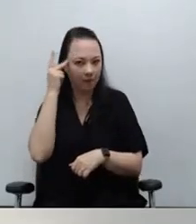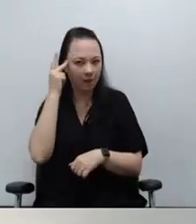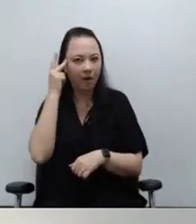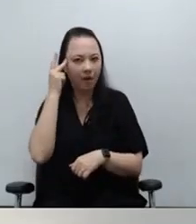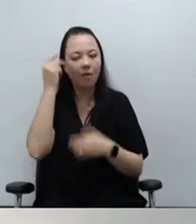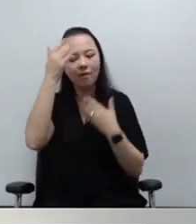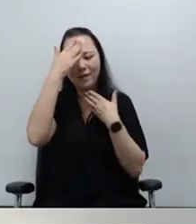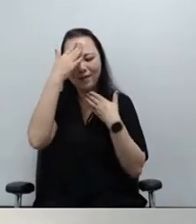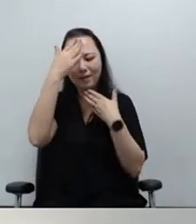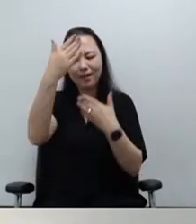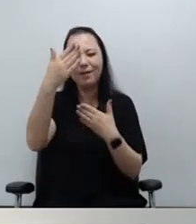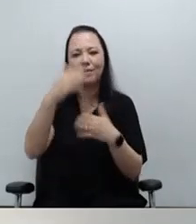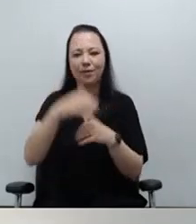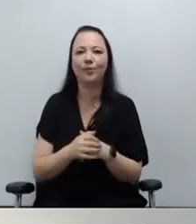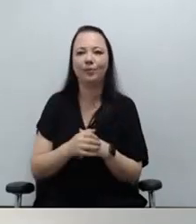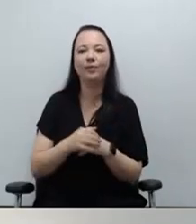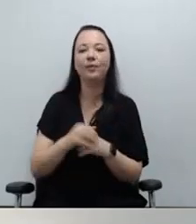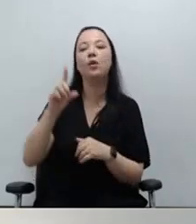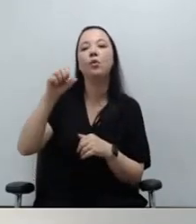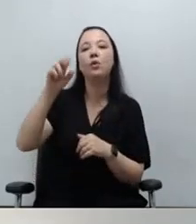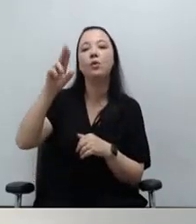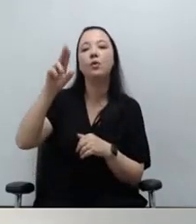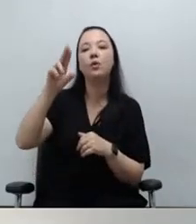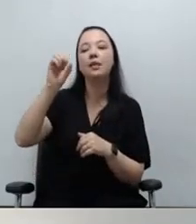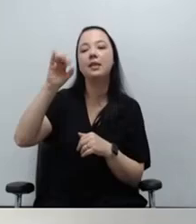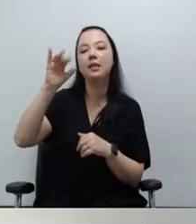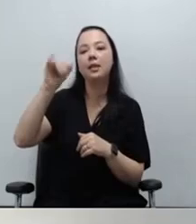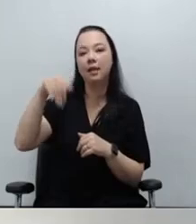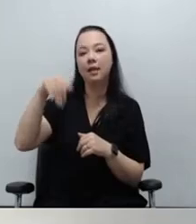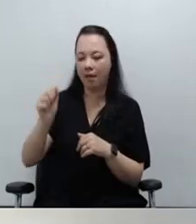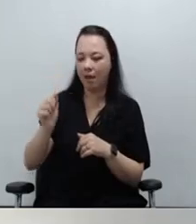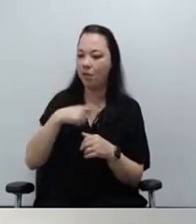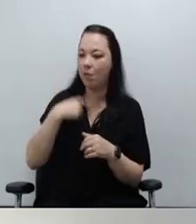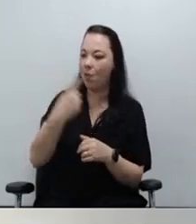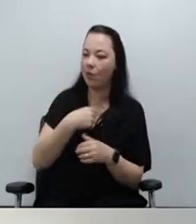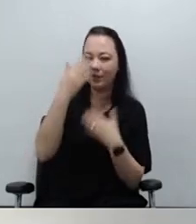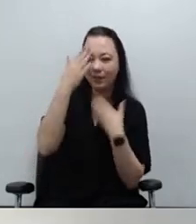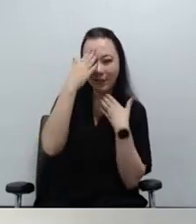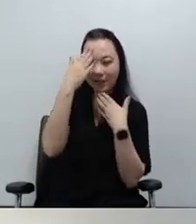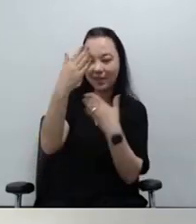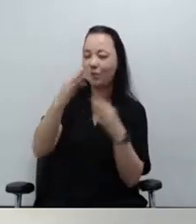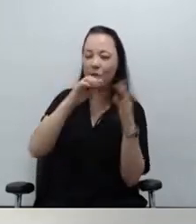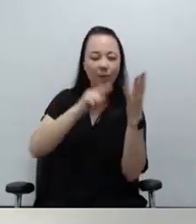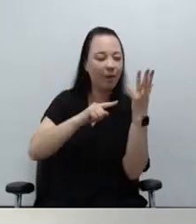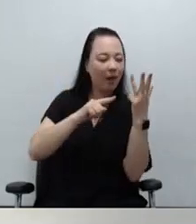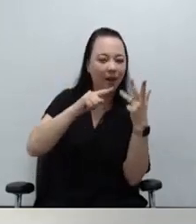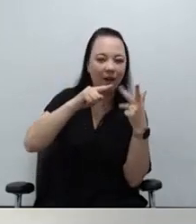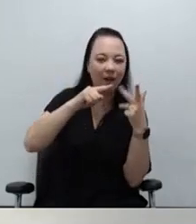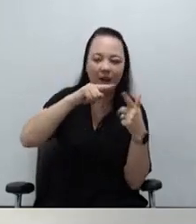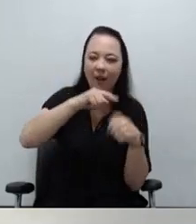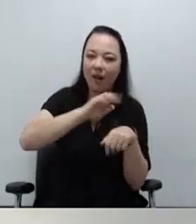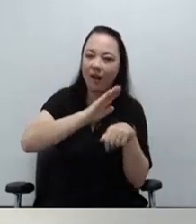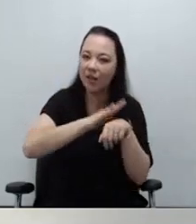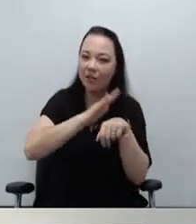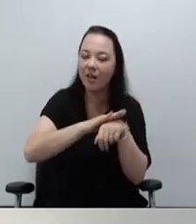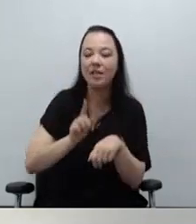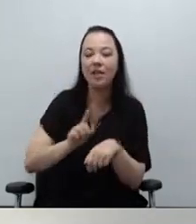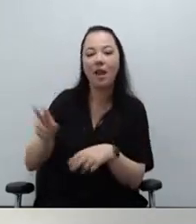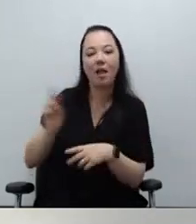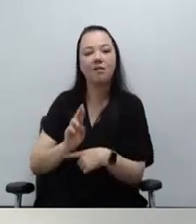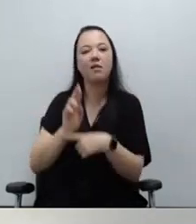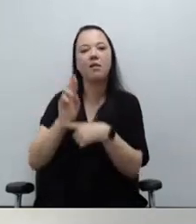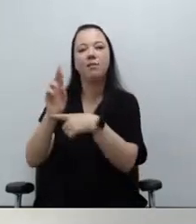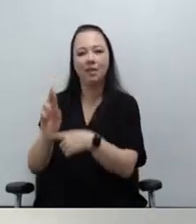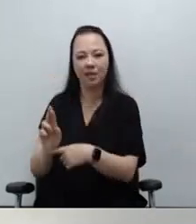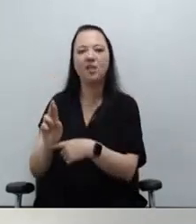Gratidão à Defensora Pública-Geral Luciana por tudo o que fez. Temos certeza de que nossa instituição não só está bem representada, mas fará a diferença